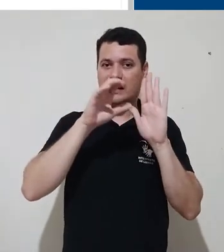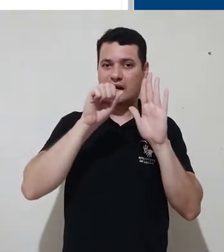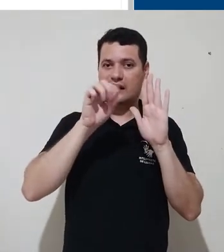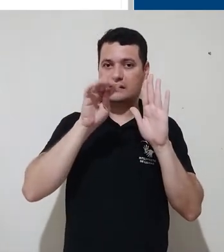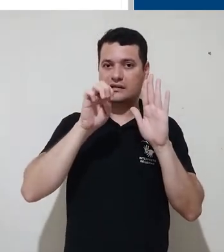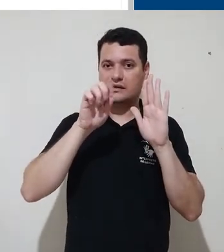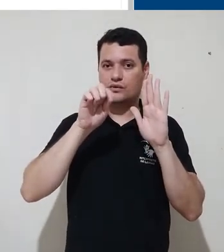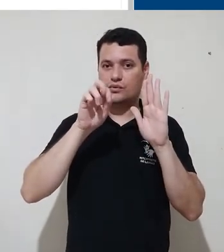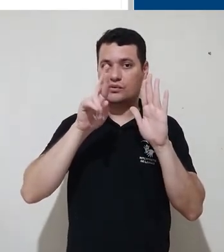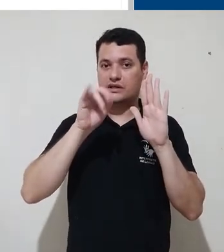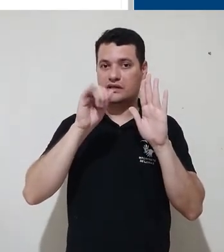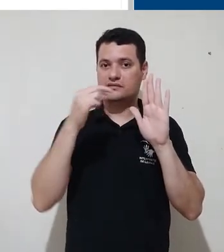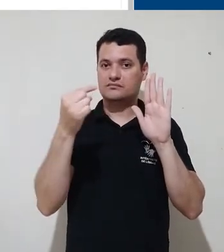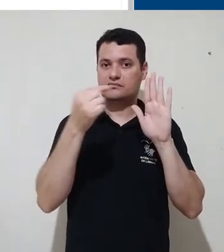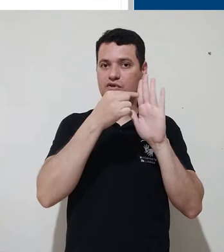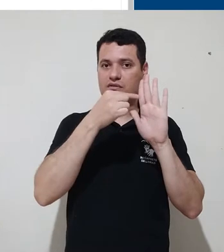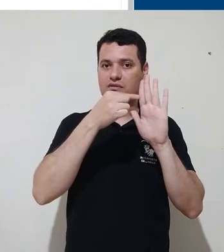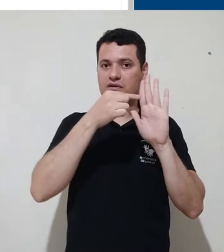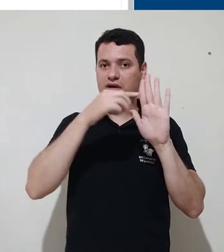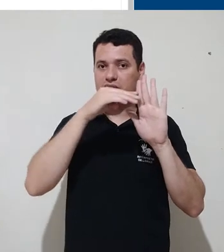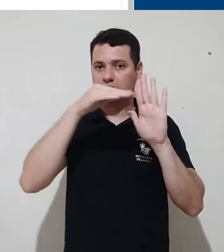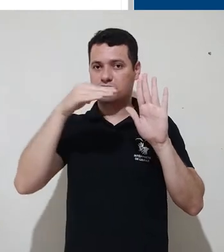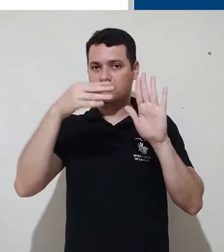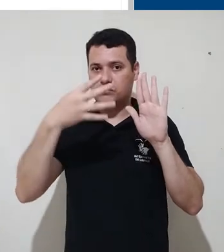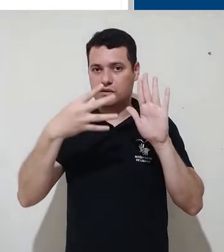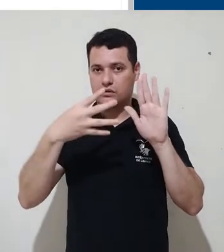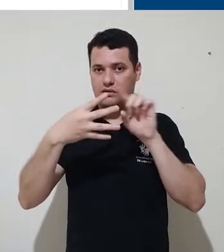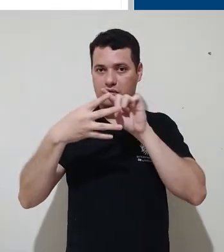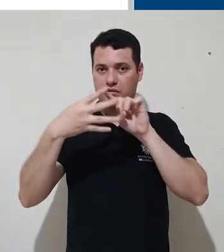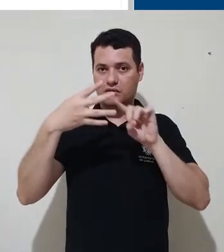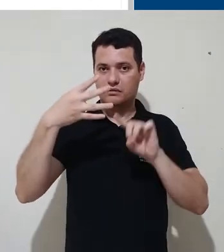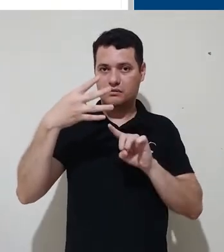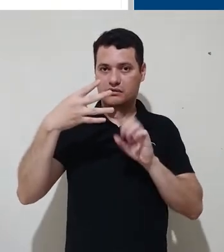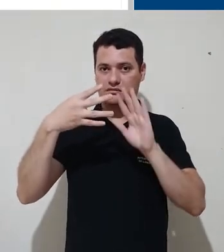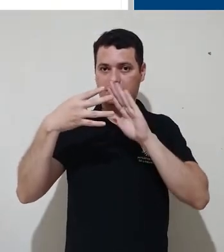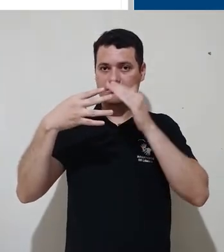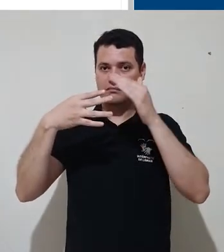Dentro da categoria nós podemos ver a lista dos usuários.